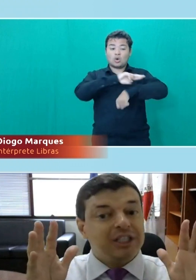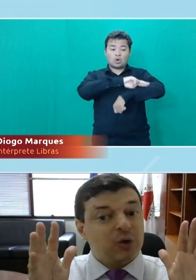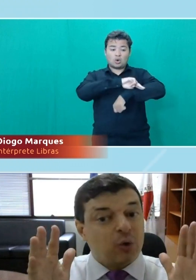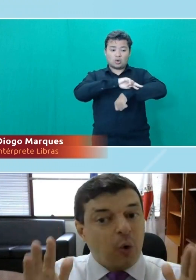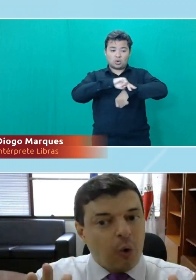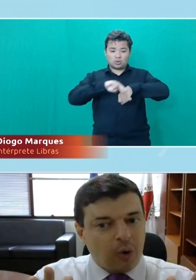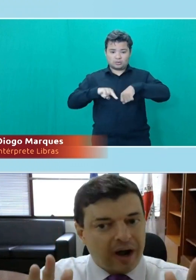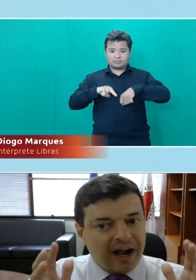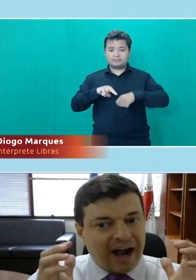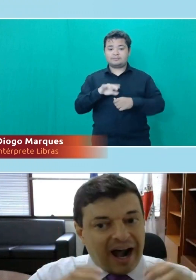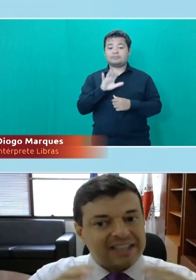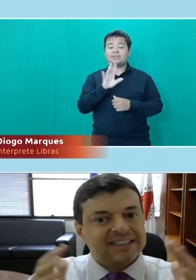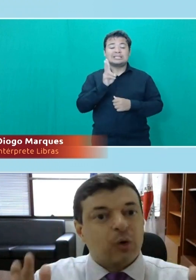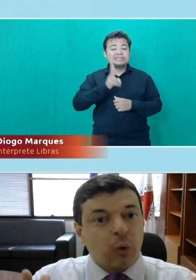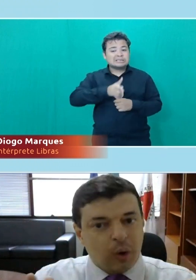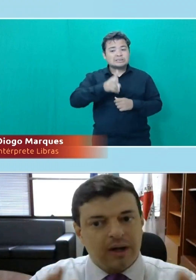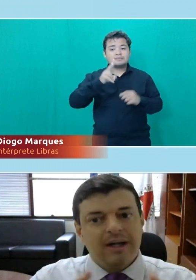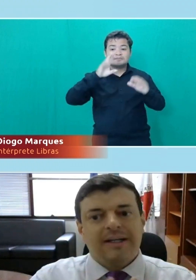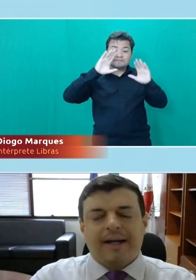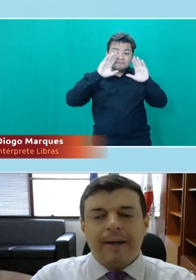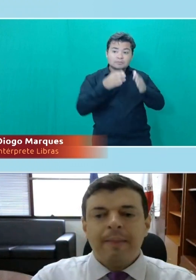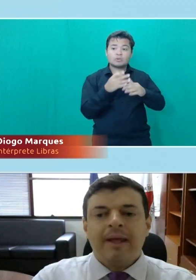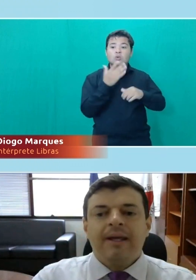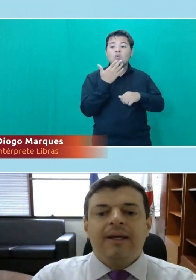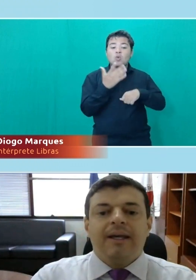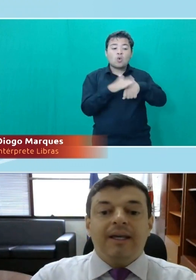de cor, raça-cor.